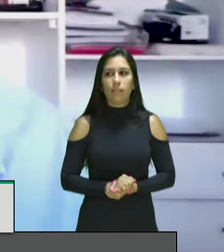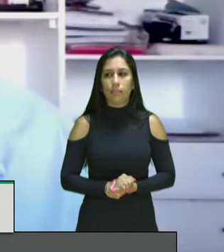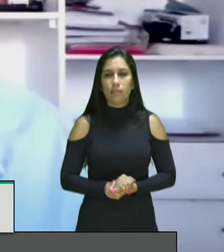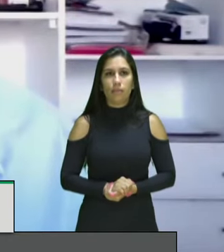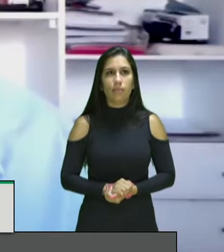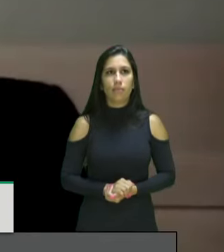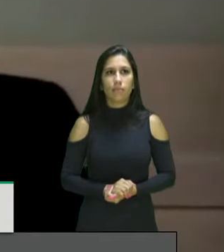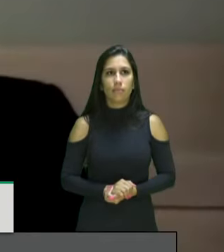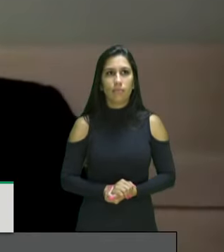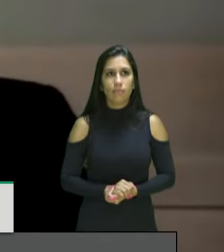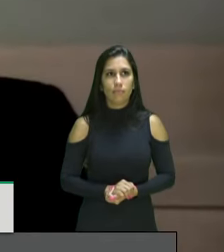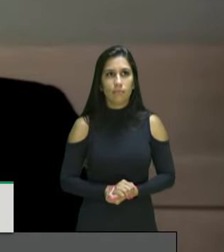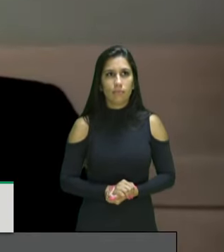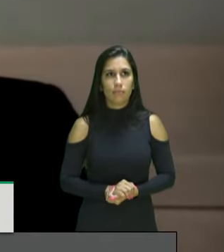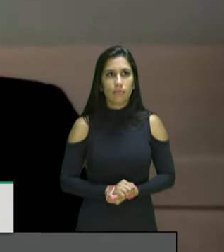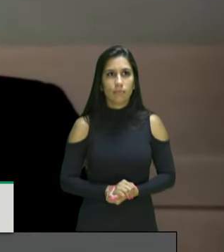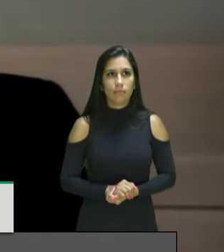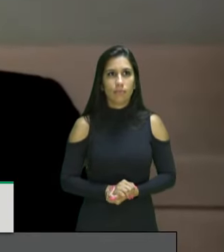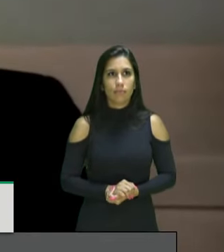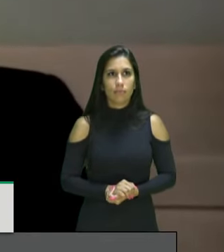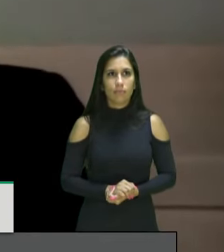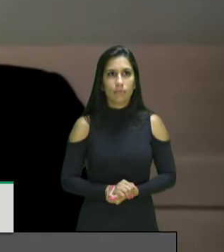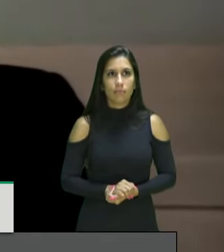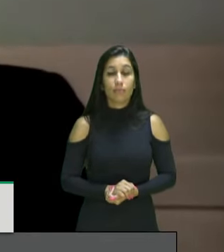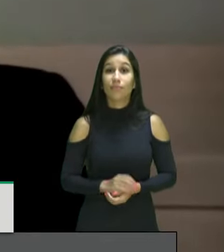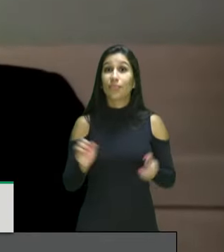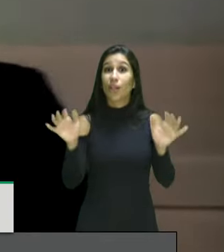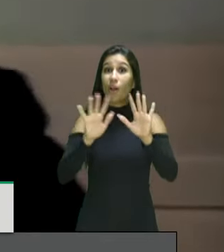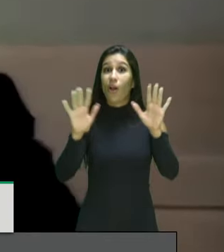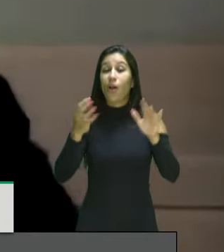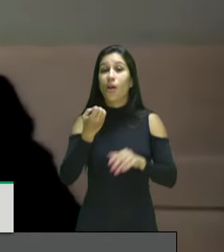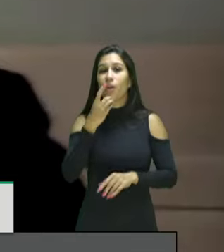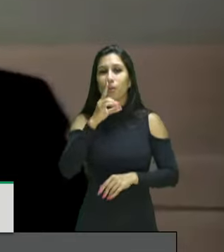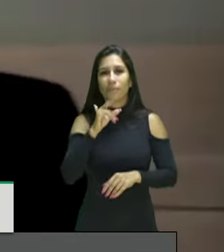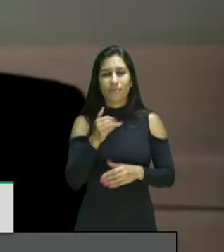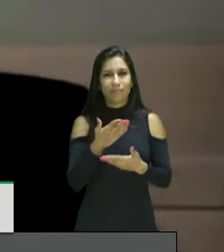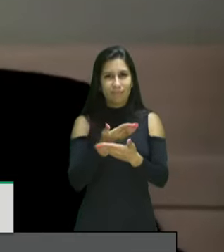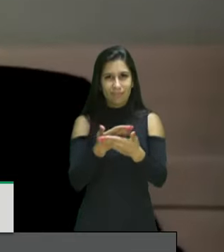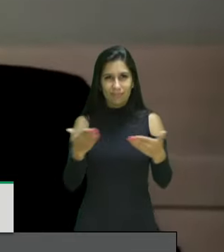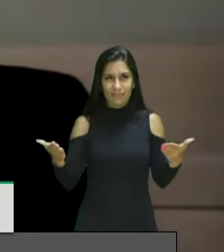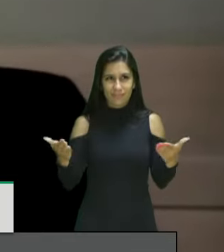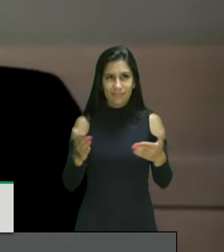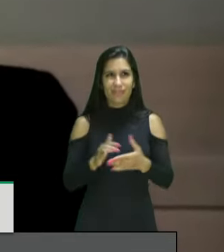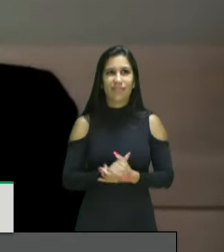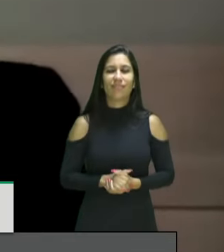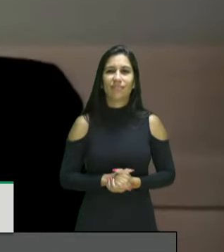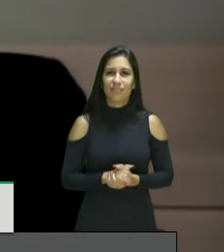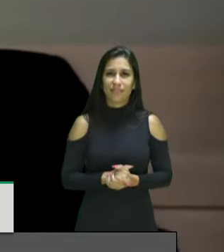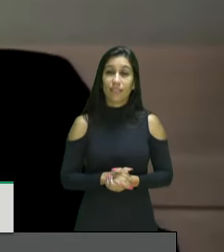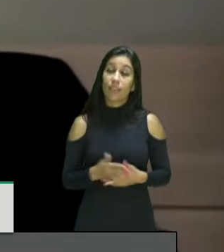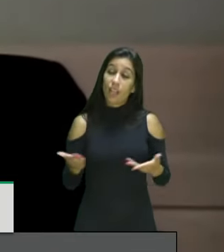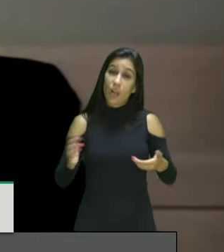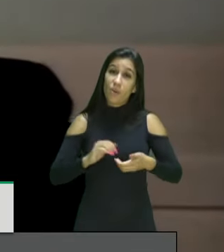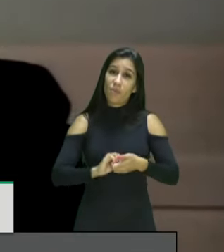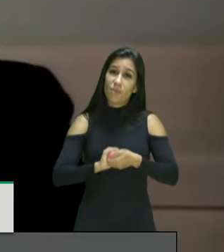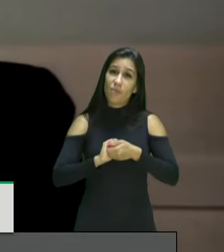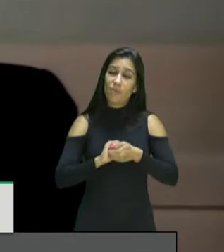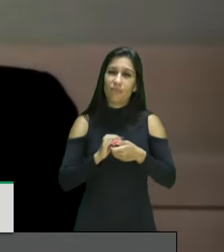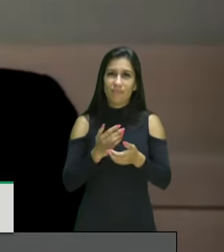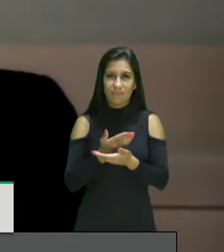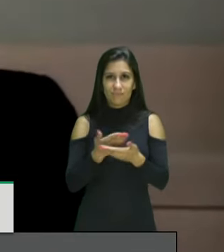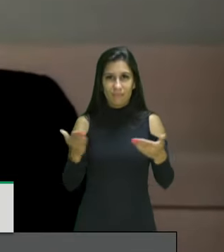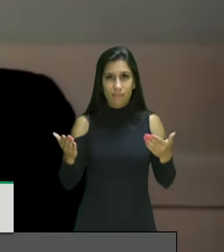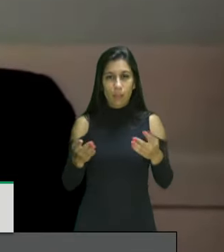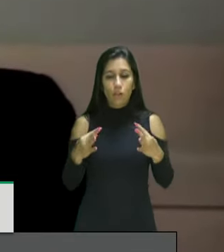Muito obrigado. Muito obrigado, deputado. Bom dia a todos. Deputado Beira do Pindaré, permita-me cumprimentar na sua pessoa